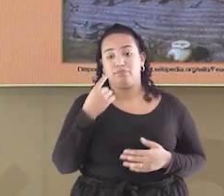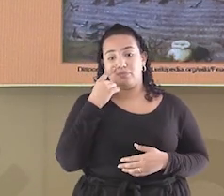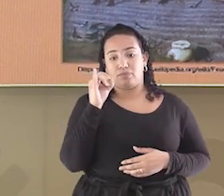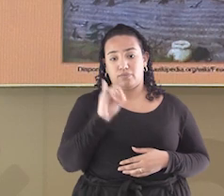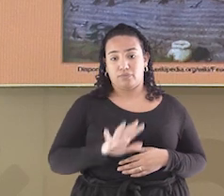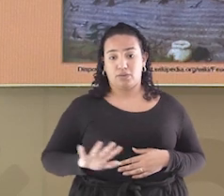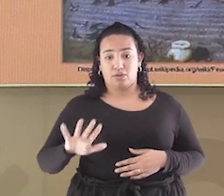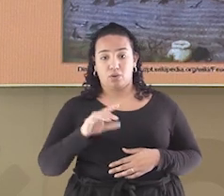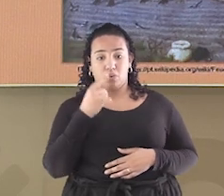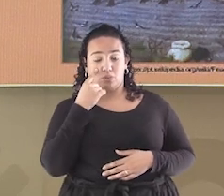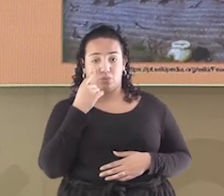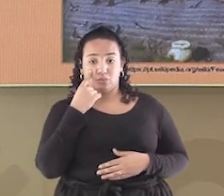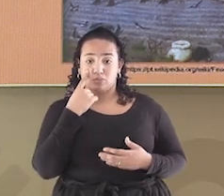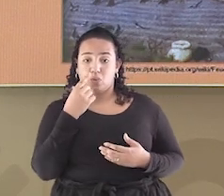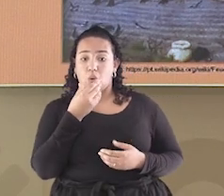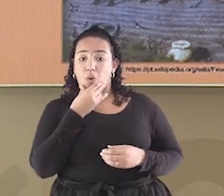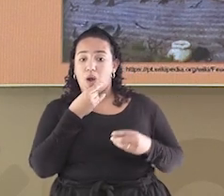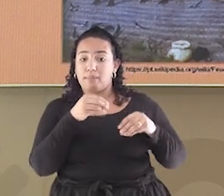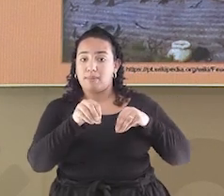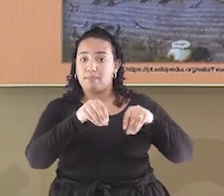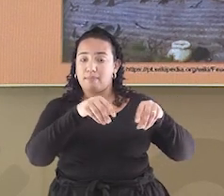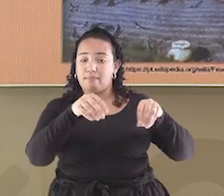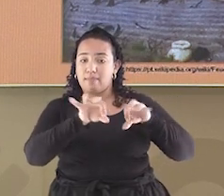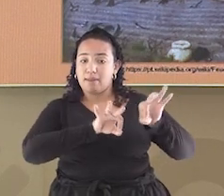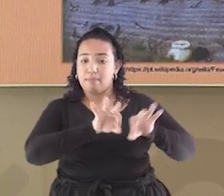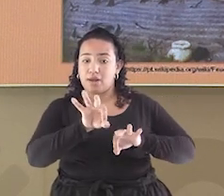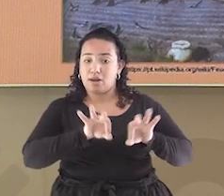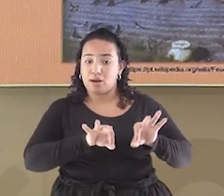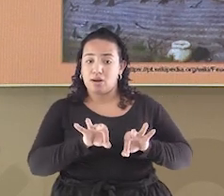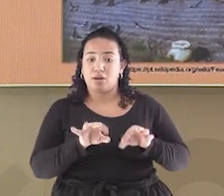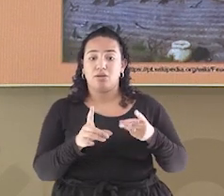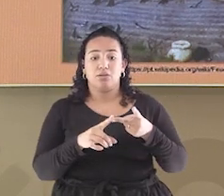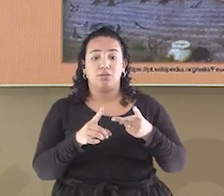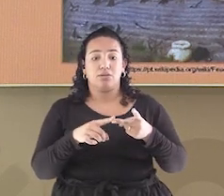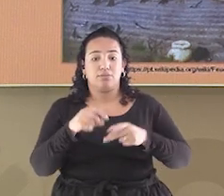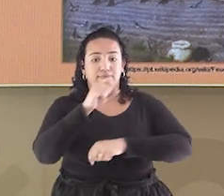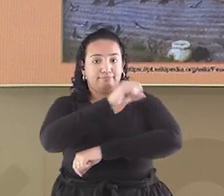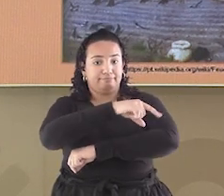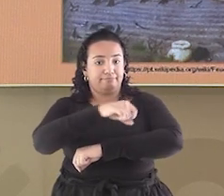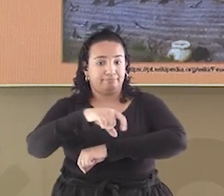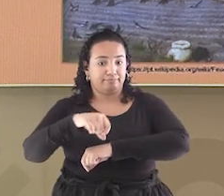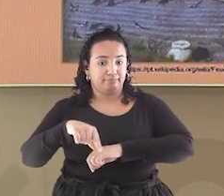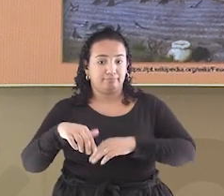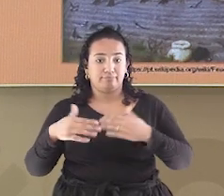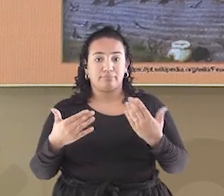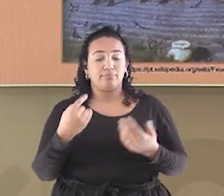o cego preparando a terra e outro cego semeando. Então, esse cenário aqui...